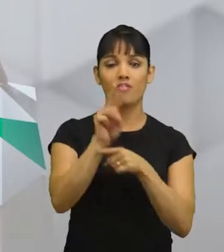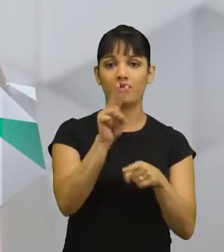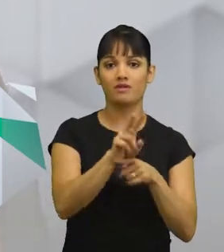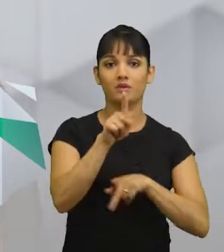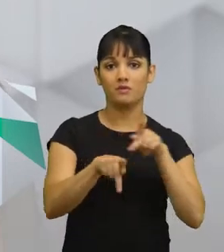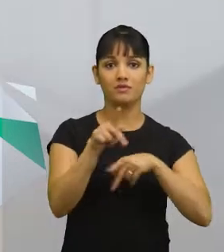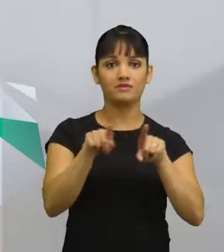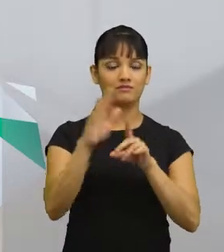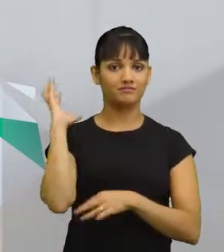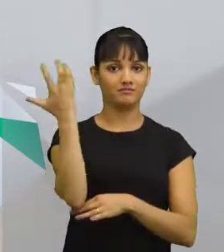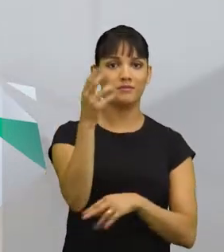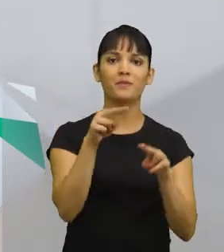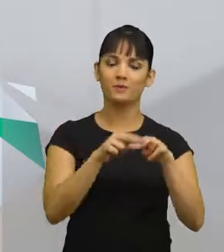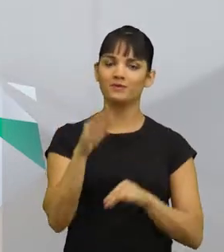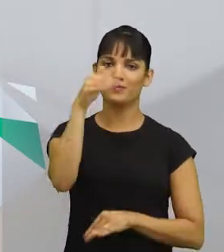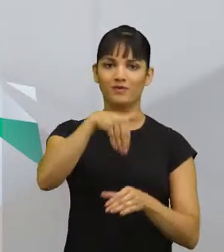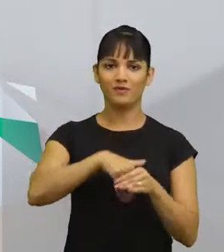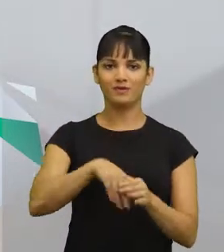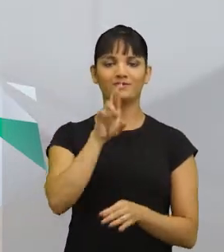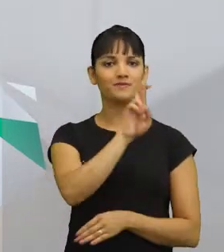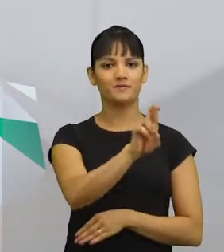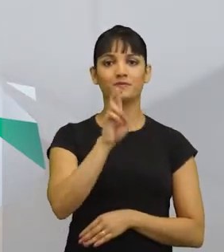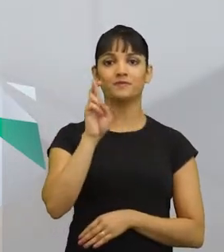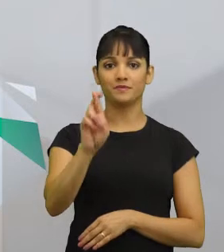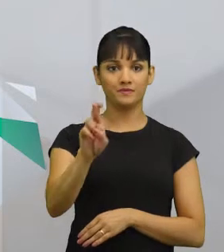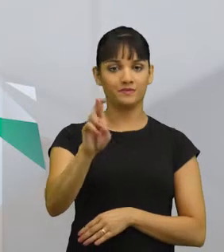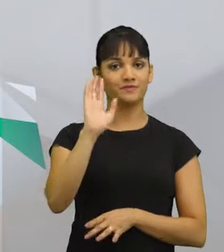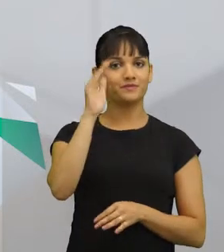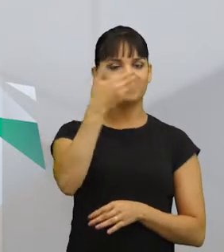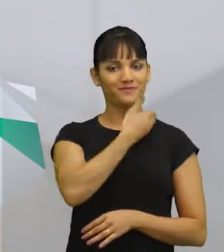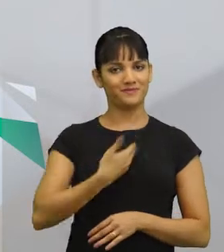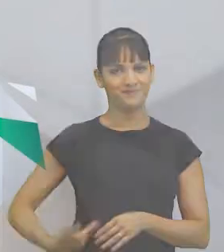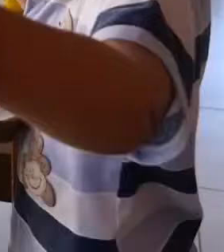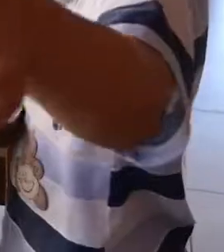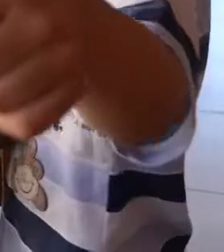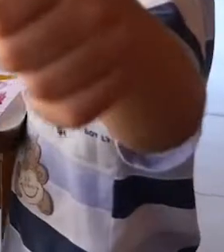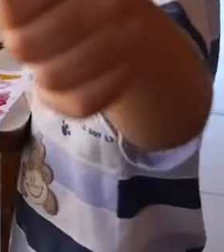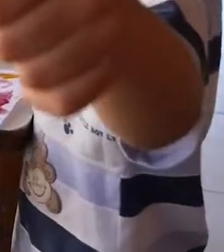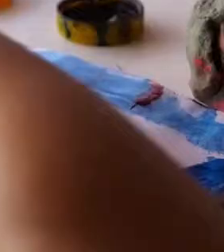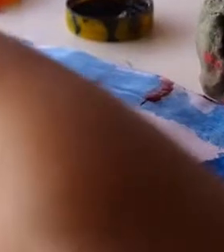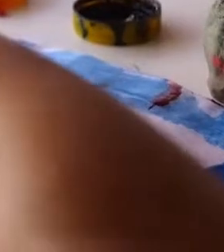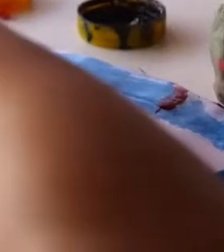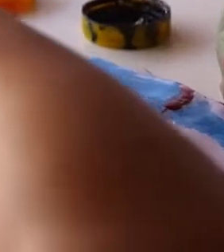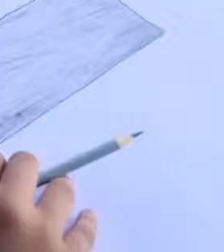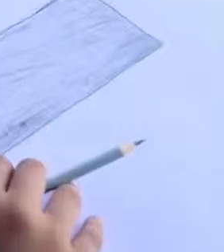com o meio ambiente. Para isso, vote Rodrigo Hollenberg governador. O que o